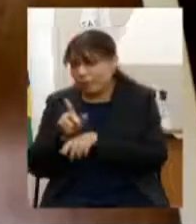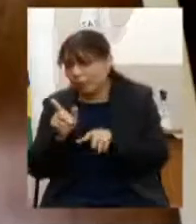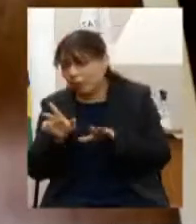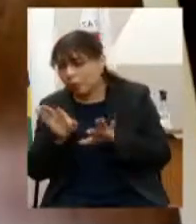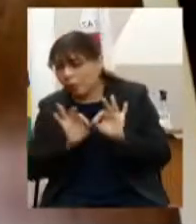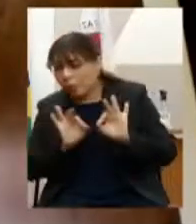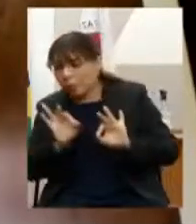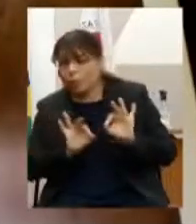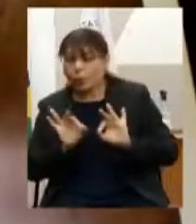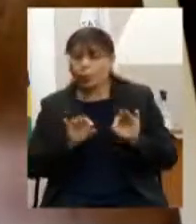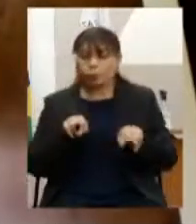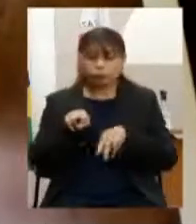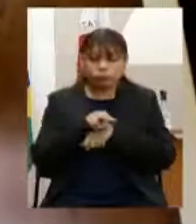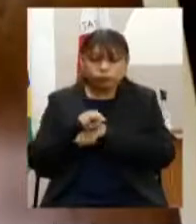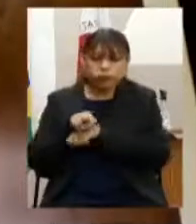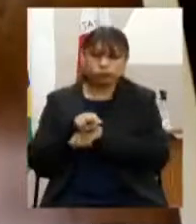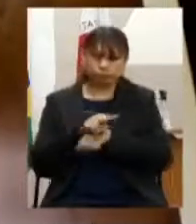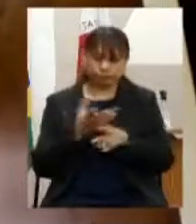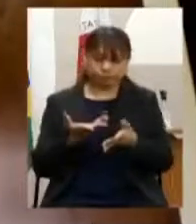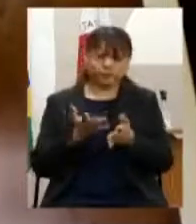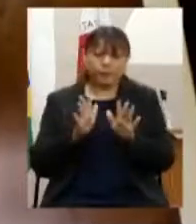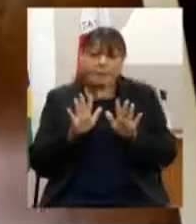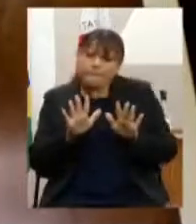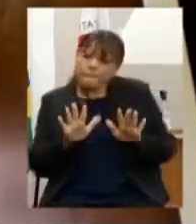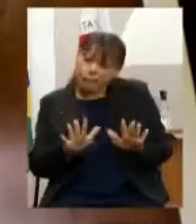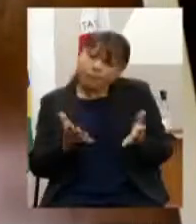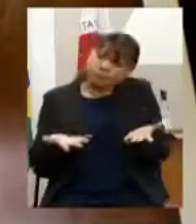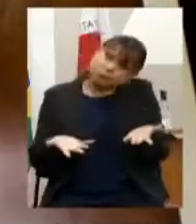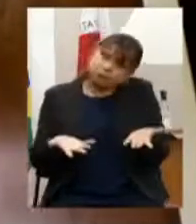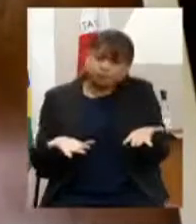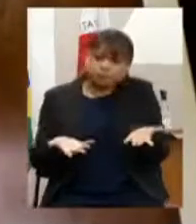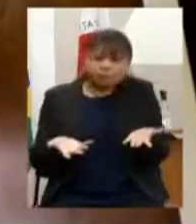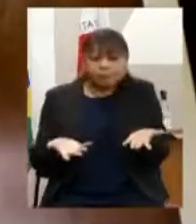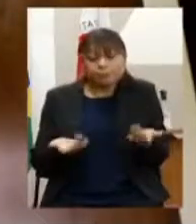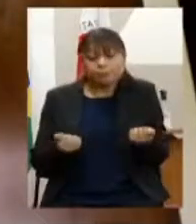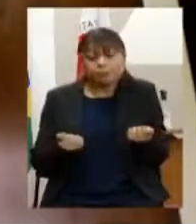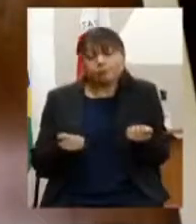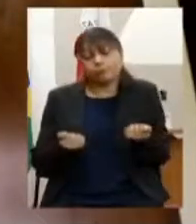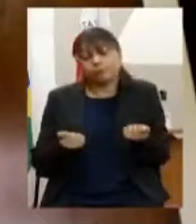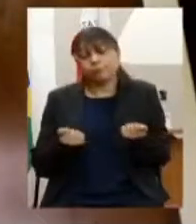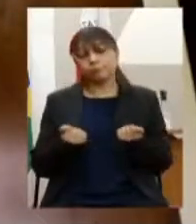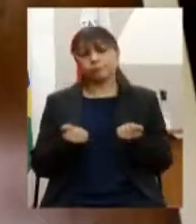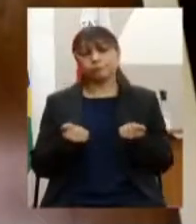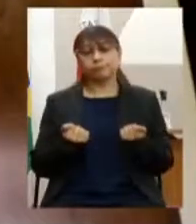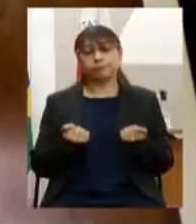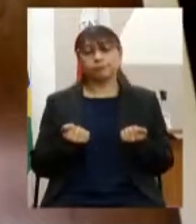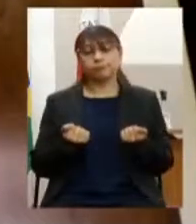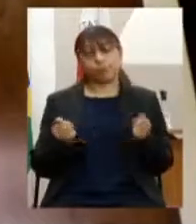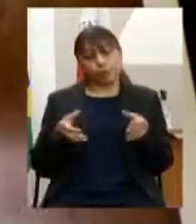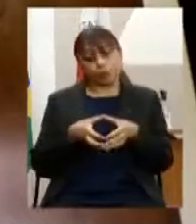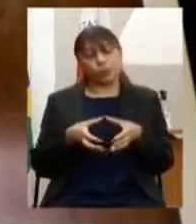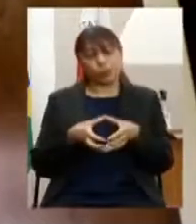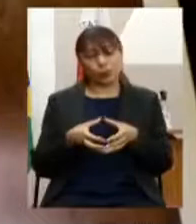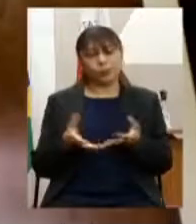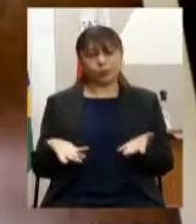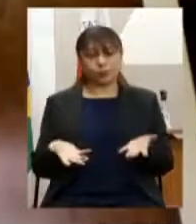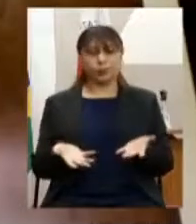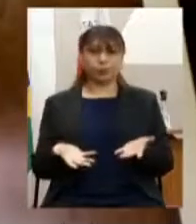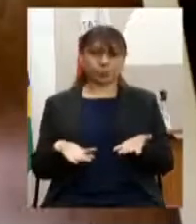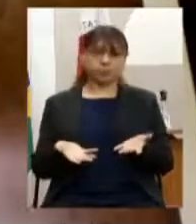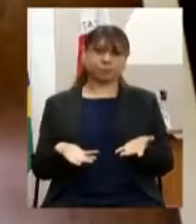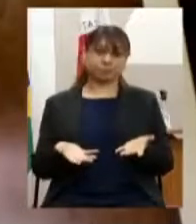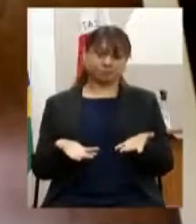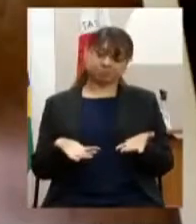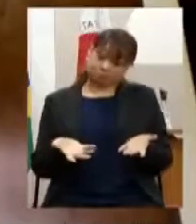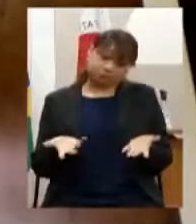do orçamento mas de qualquer forma a comissão ela não